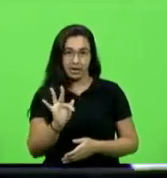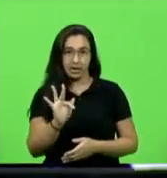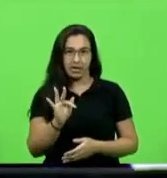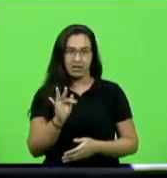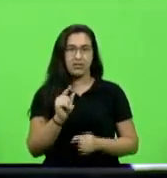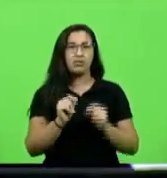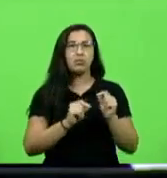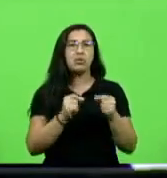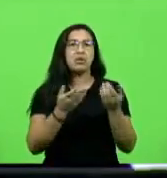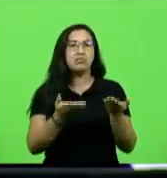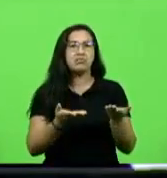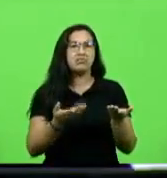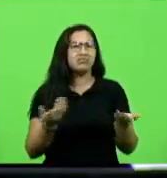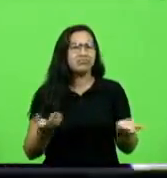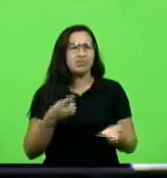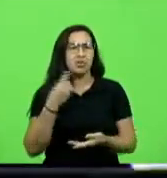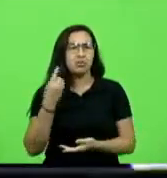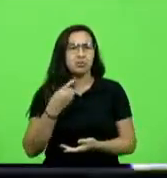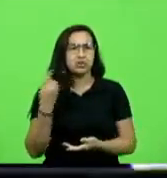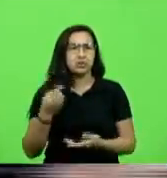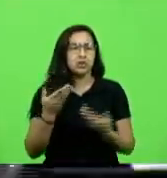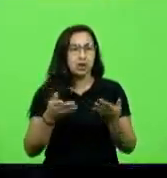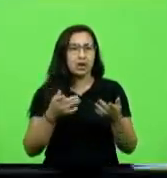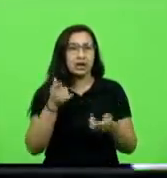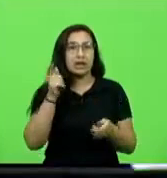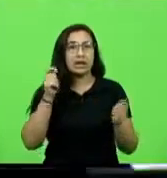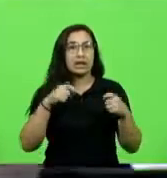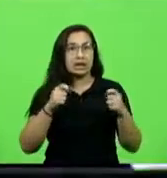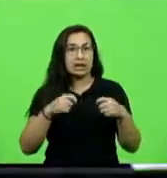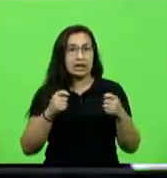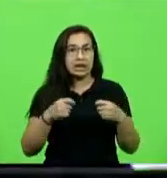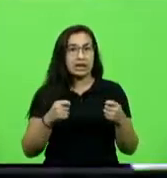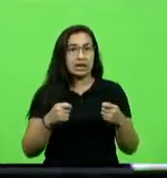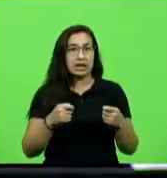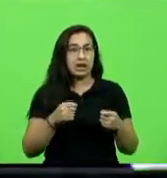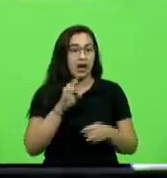advogado da parte tem acesso a todo o processo não precisa esperar